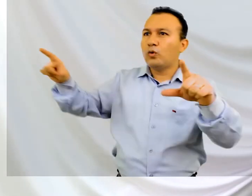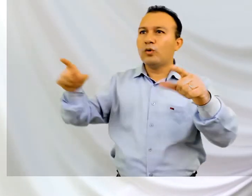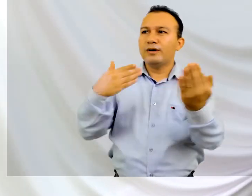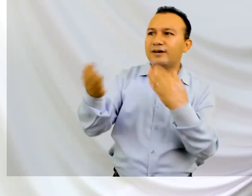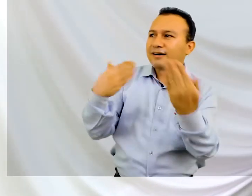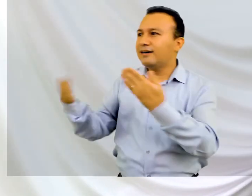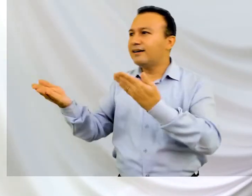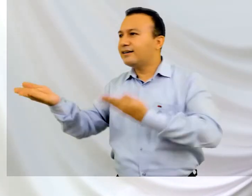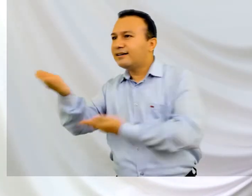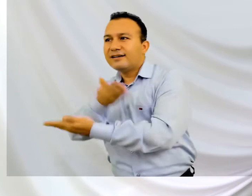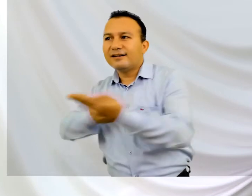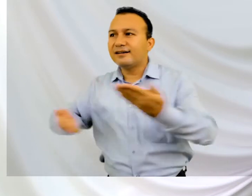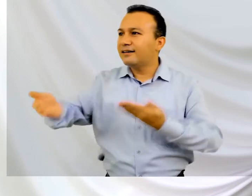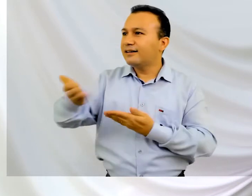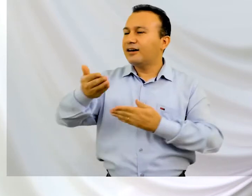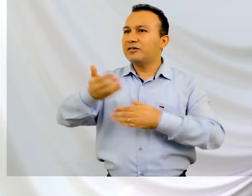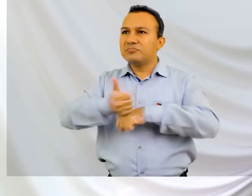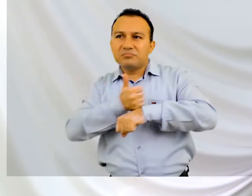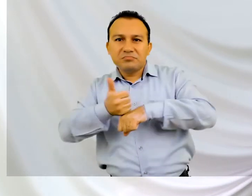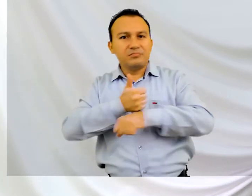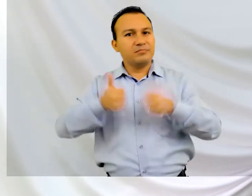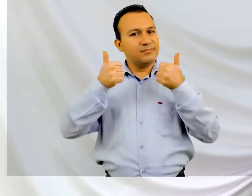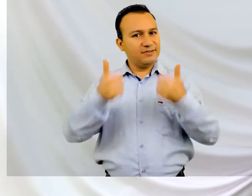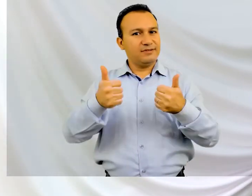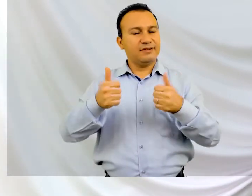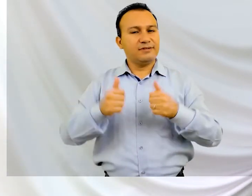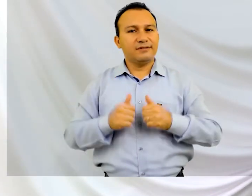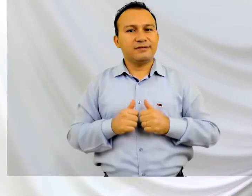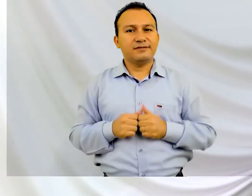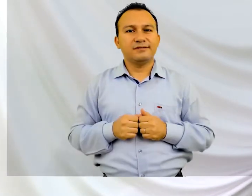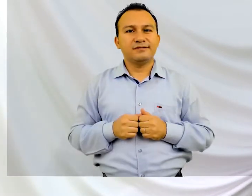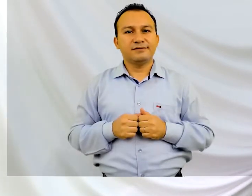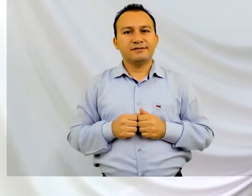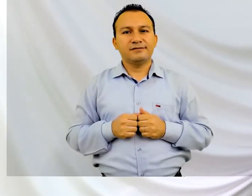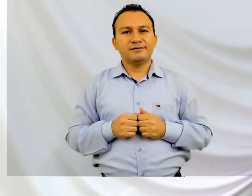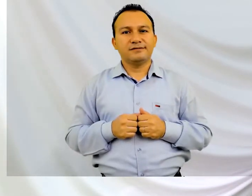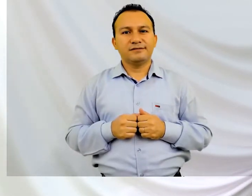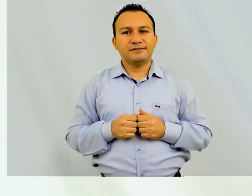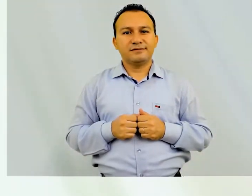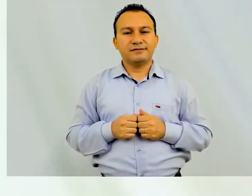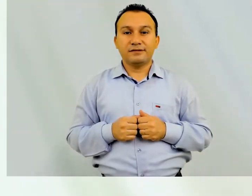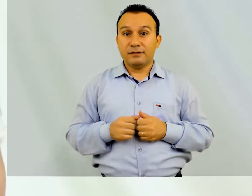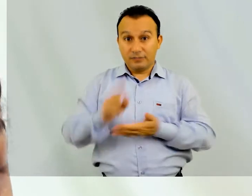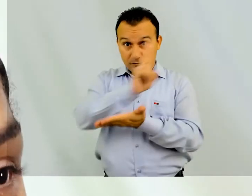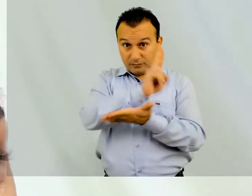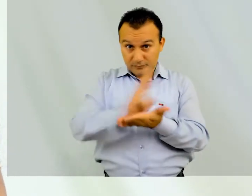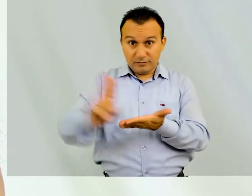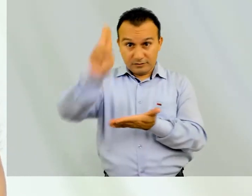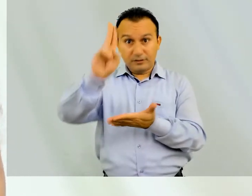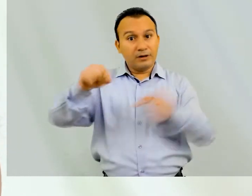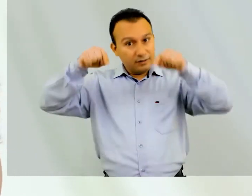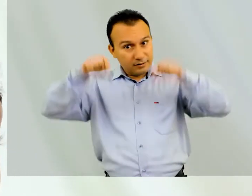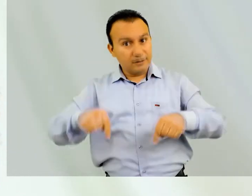dentro dessa universidade. Então, para aqueles que querem entrar e estão buscando